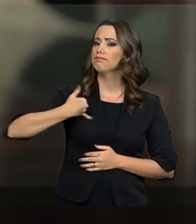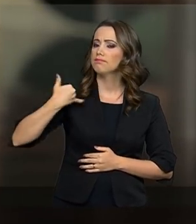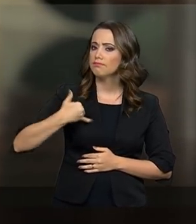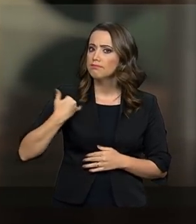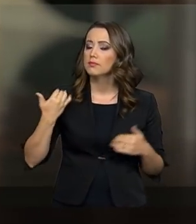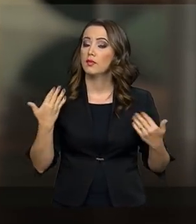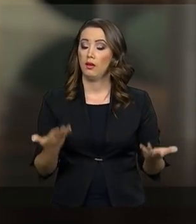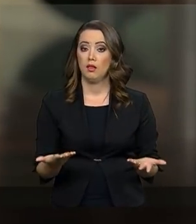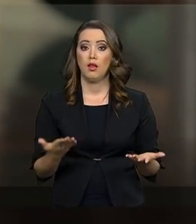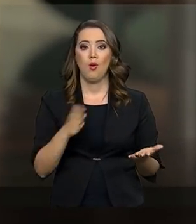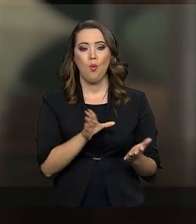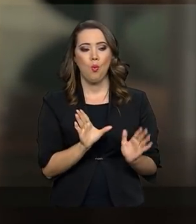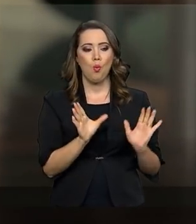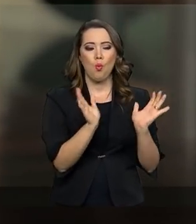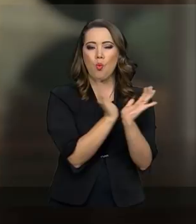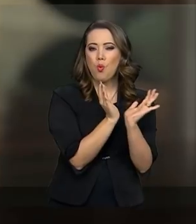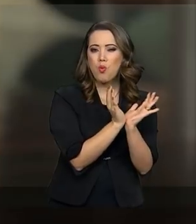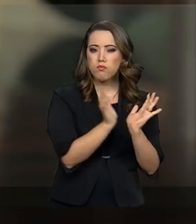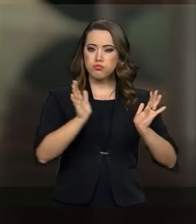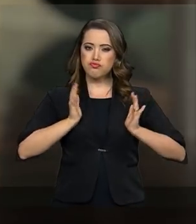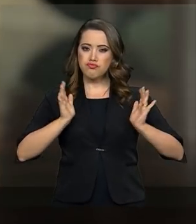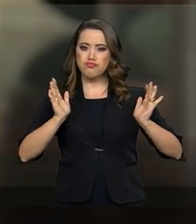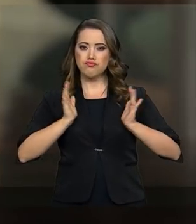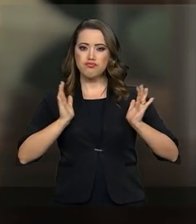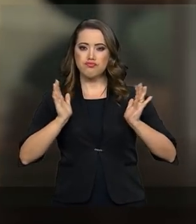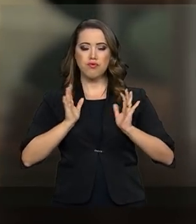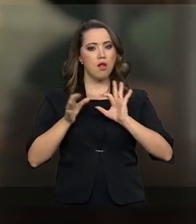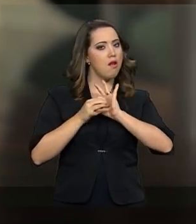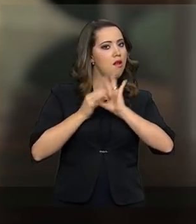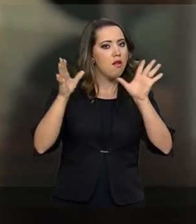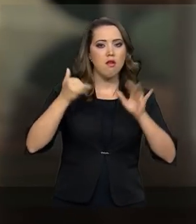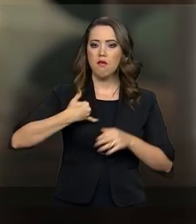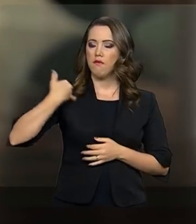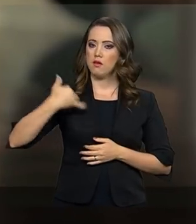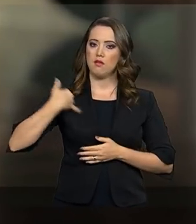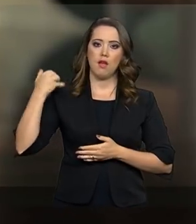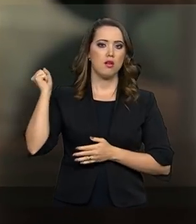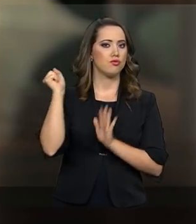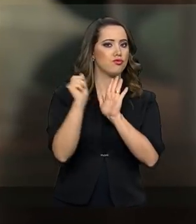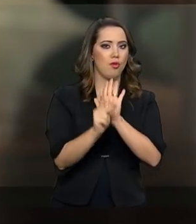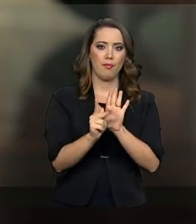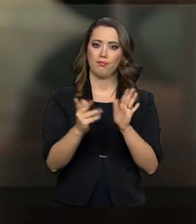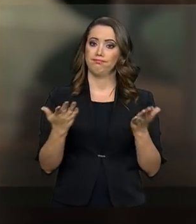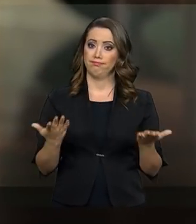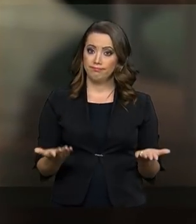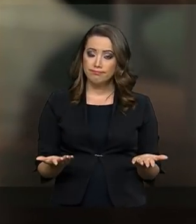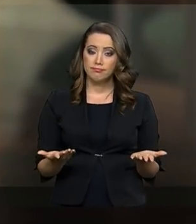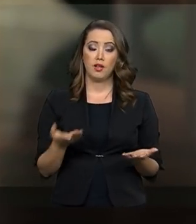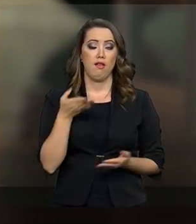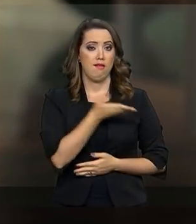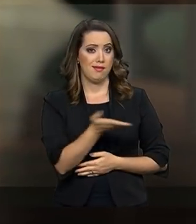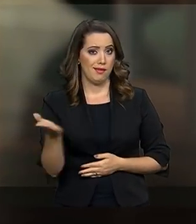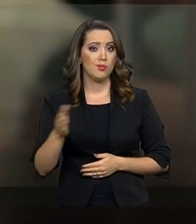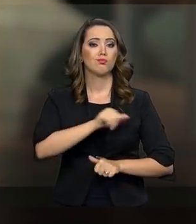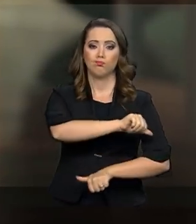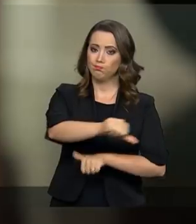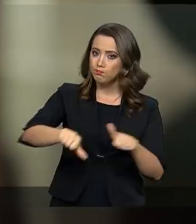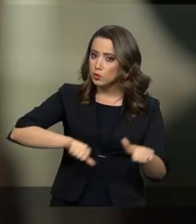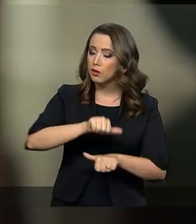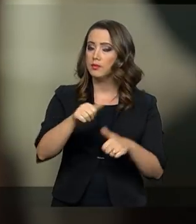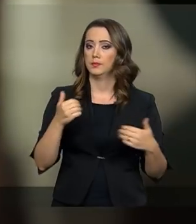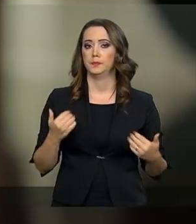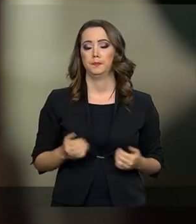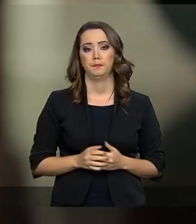Enquanto isso, os mais ricos se aposentam sem idade mínima. Isso vai mudar.